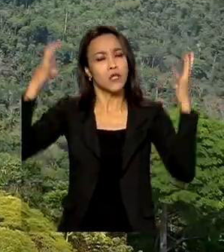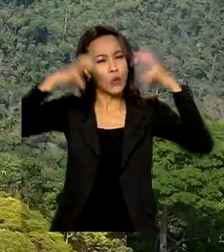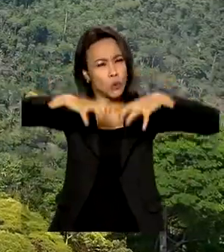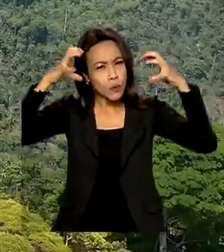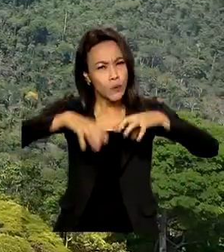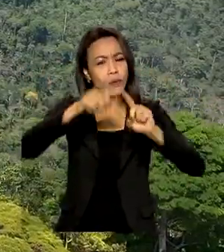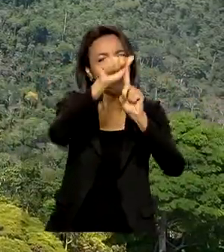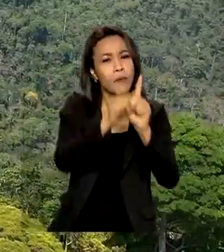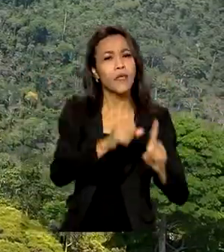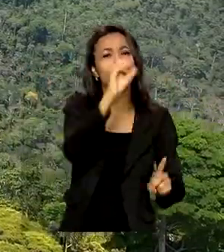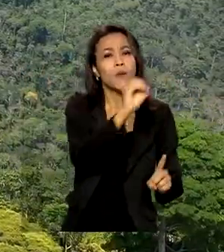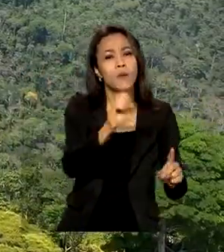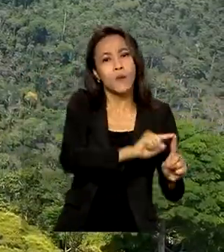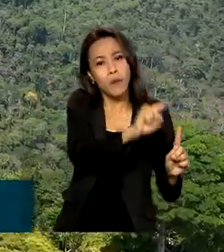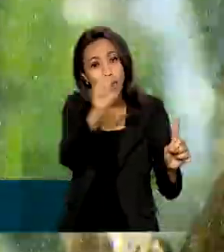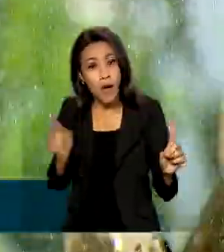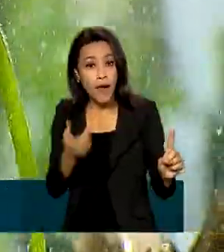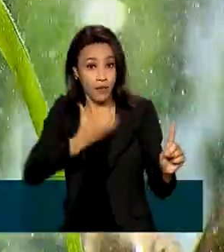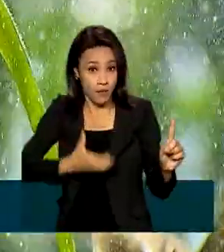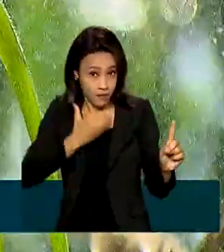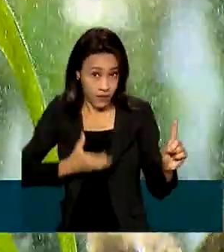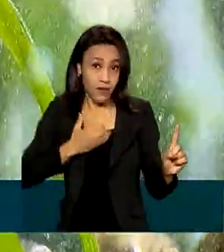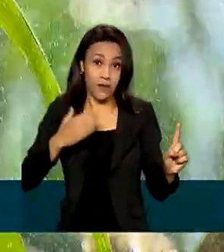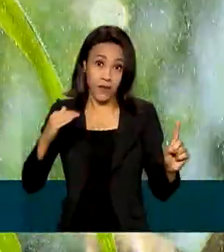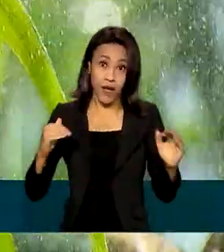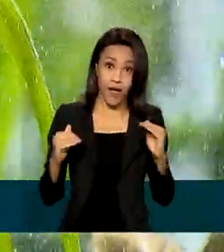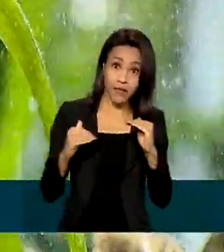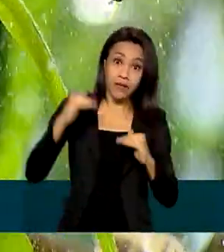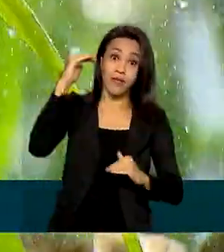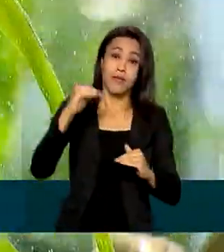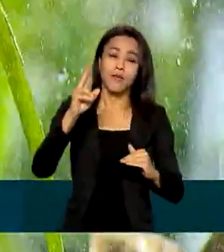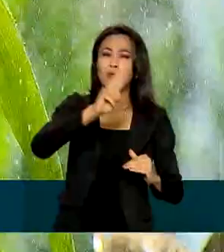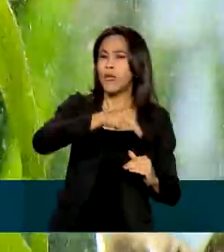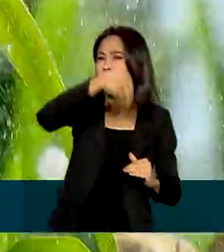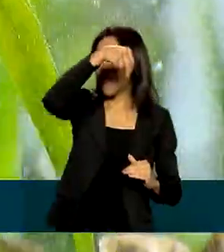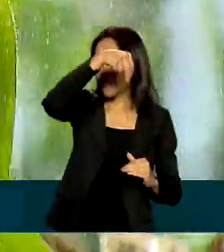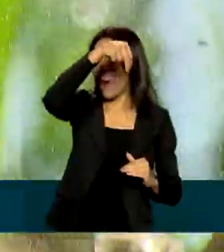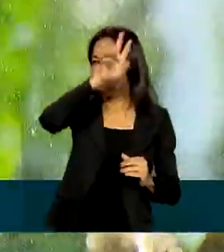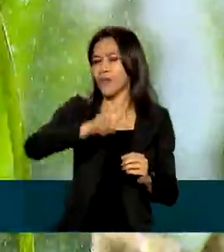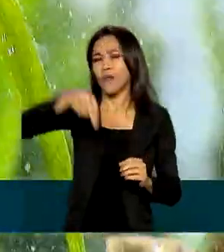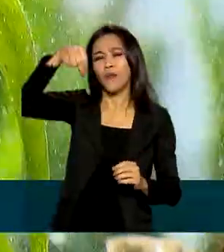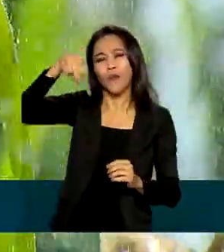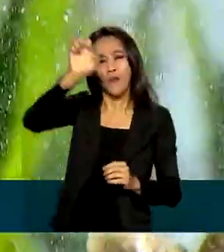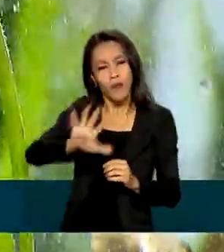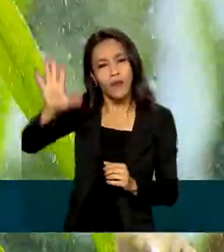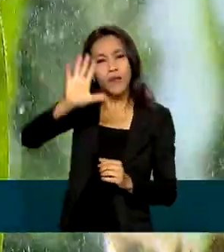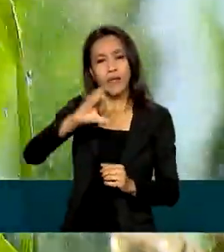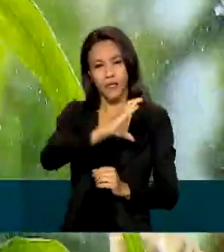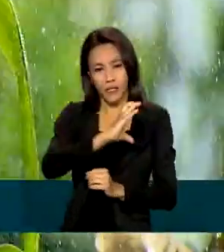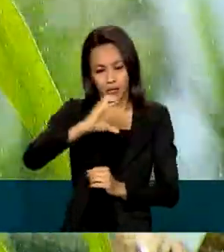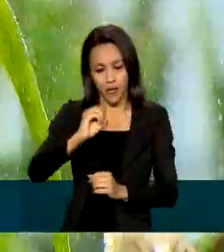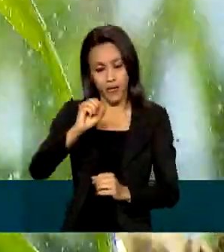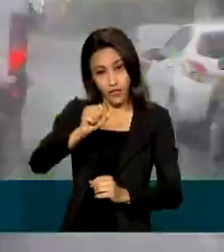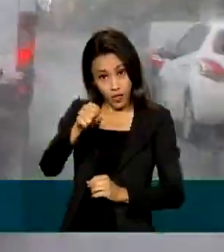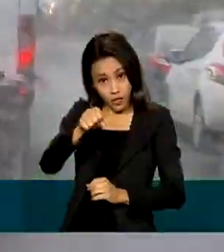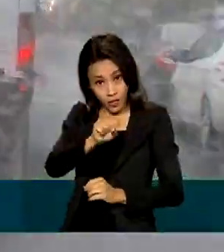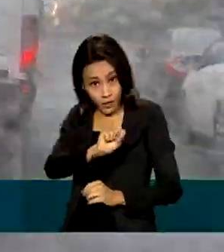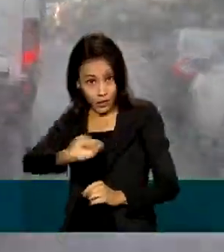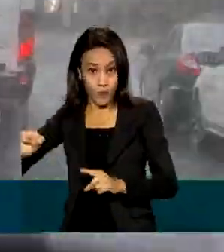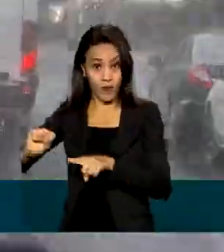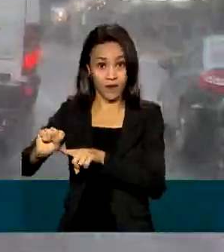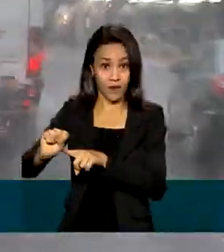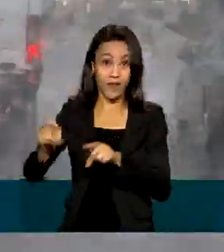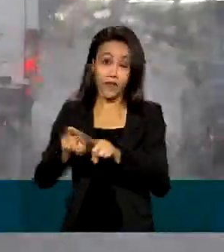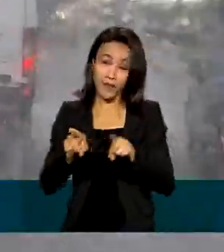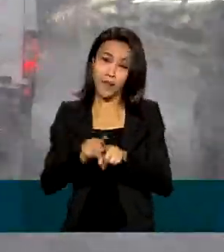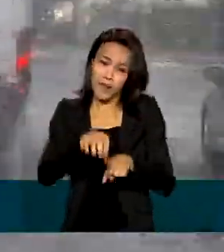dezembro, acima da média, em grande parte das regiões norte, nordeste, centro-oeste e sudeste. E abaixo da média,